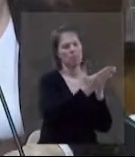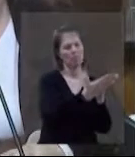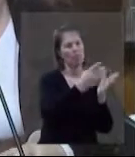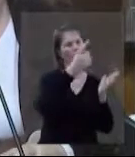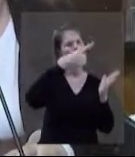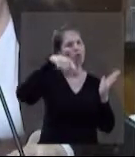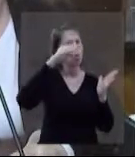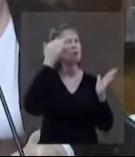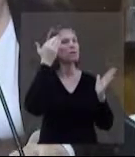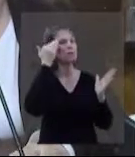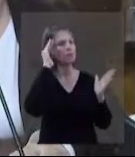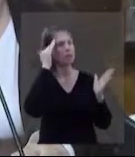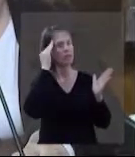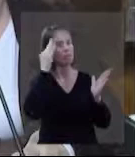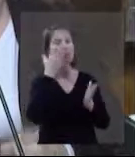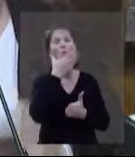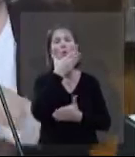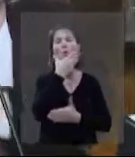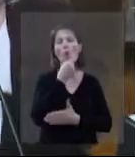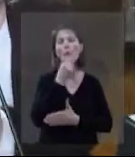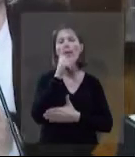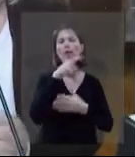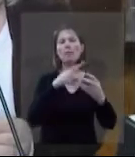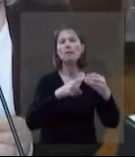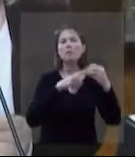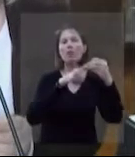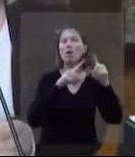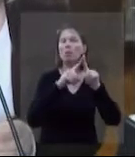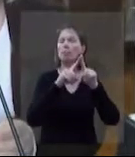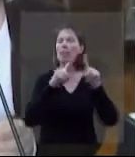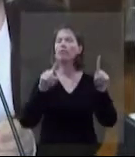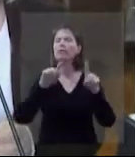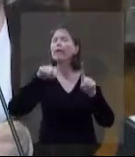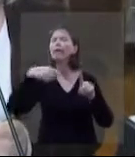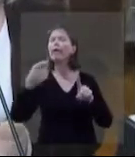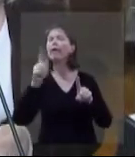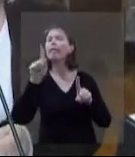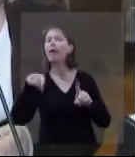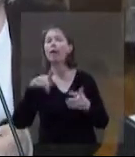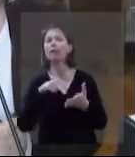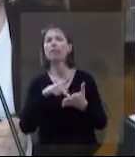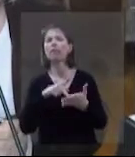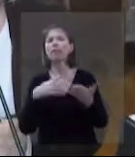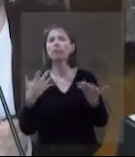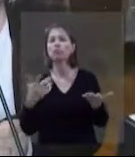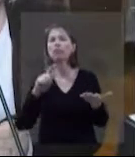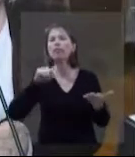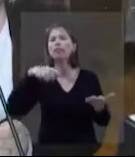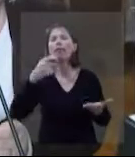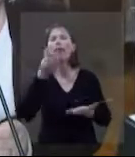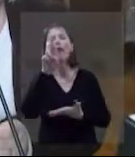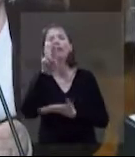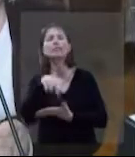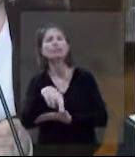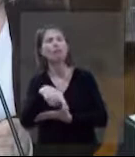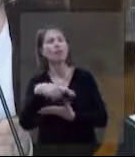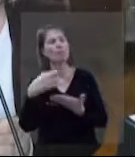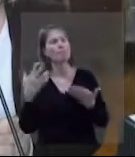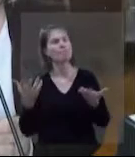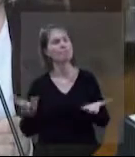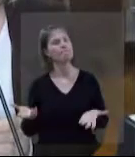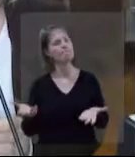que a nossa interpretação que o homem é o casamento. Mas eu vou dizer assim, eu acho que quem é o cabeça no relacionamento? Quem tem razão?